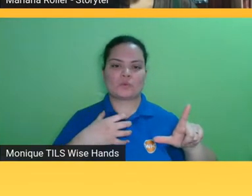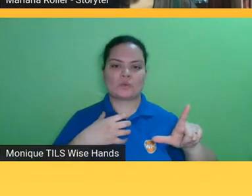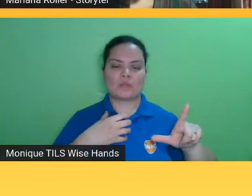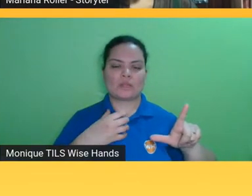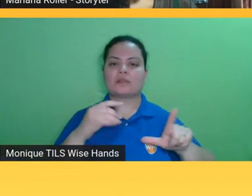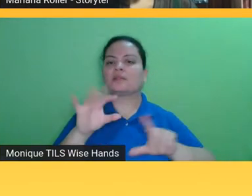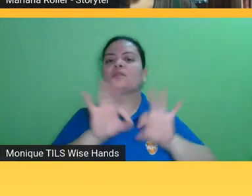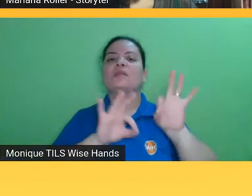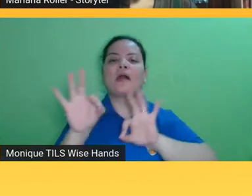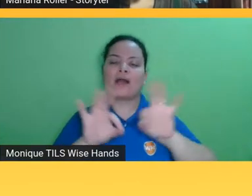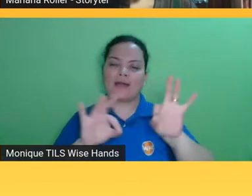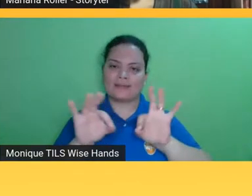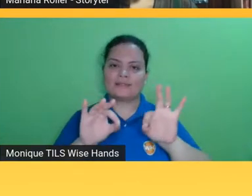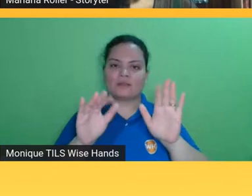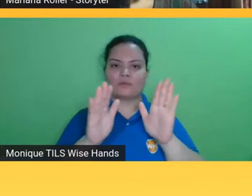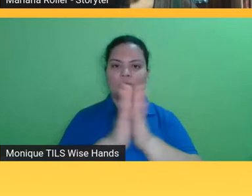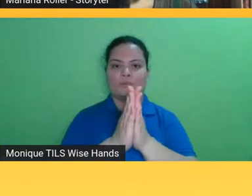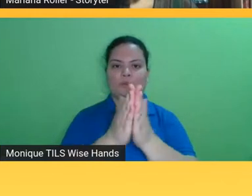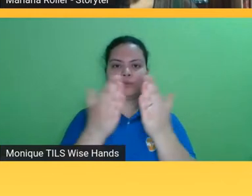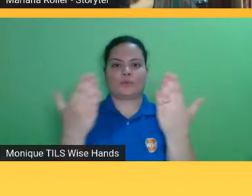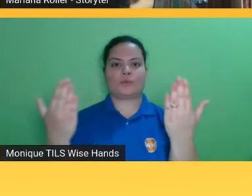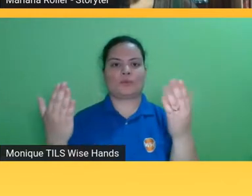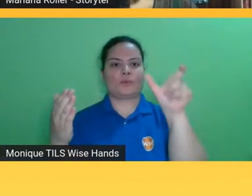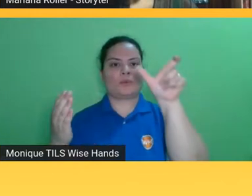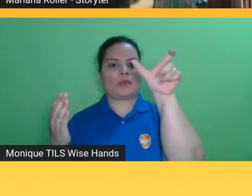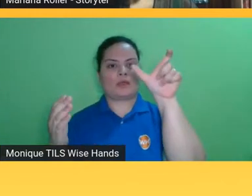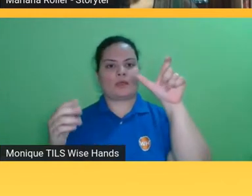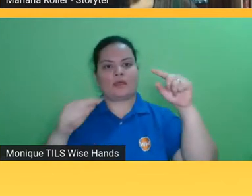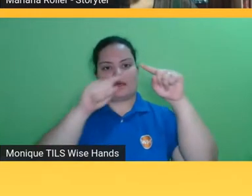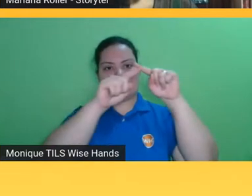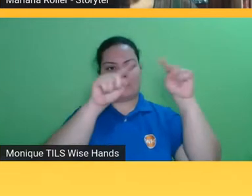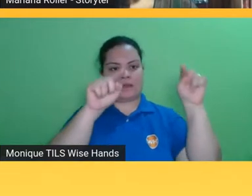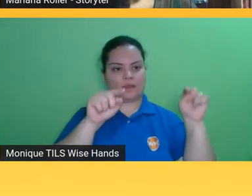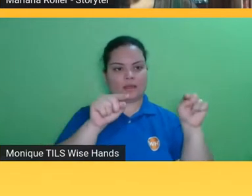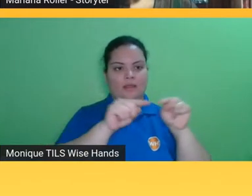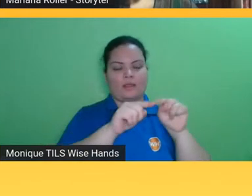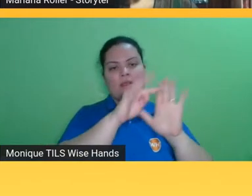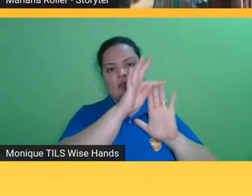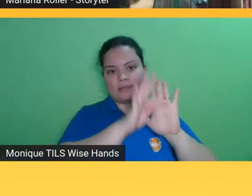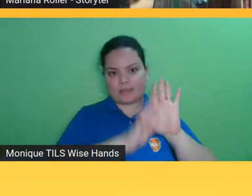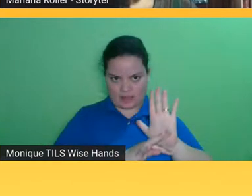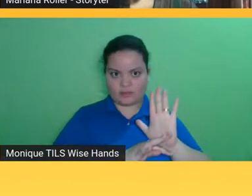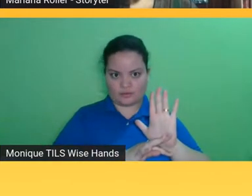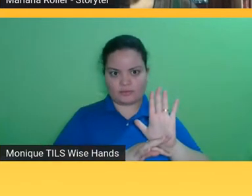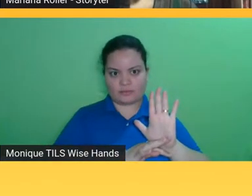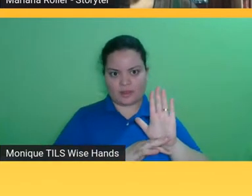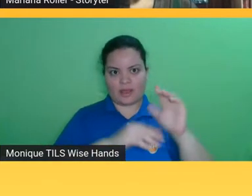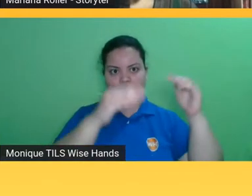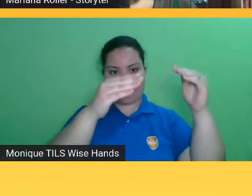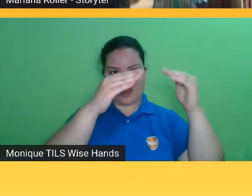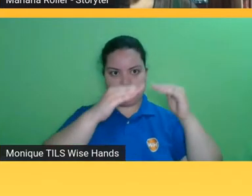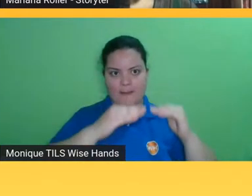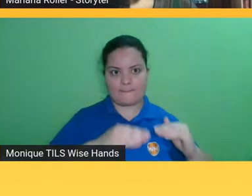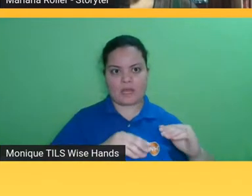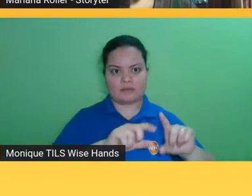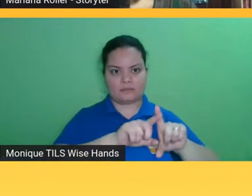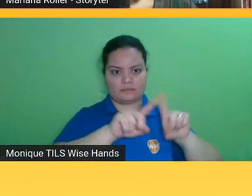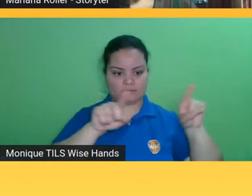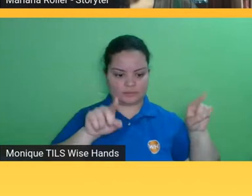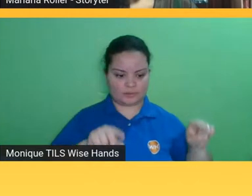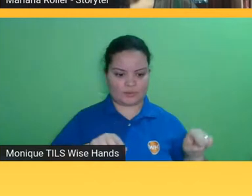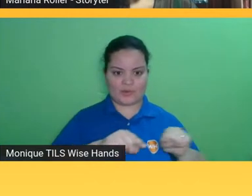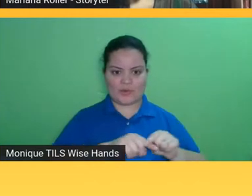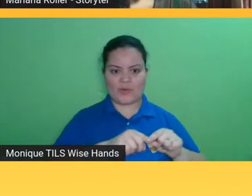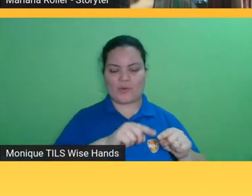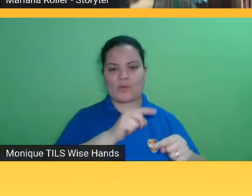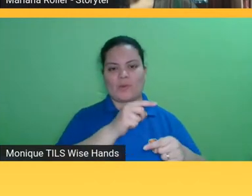de cima depois você tem na parte de baixo uma janela em um formato widescreen e logo abaixo o player de áudio então o